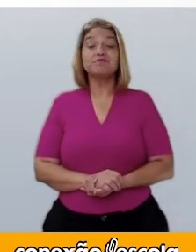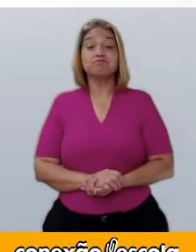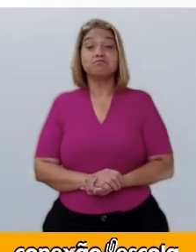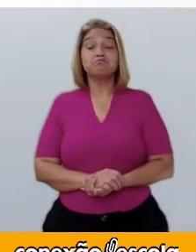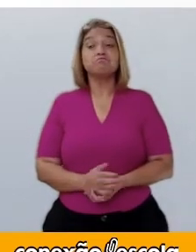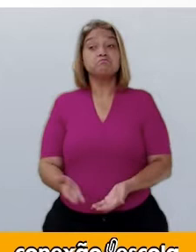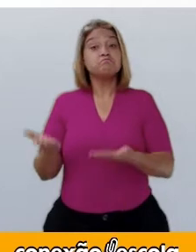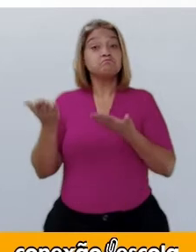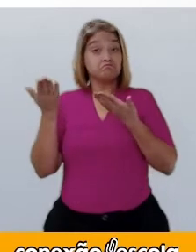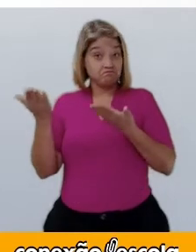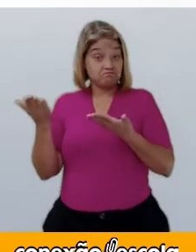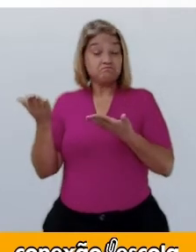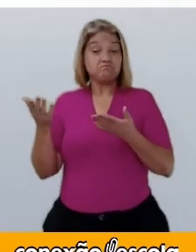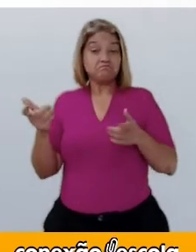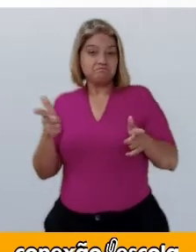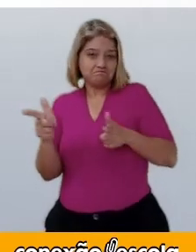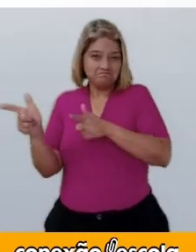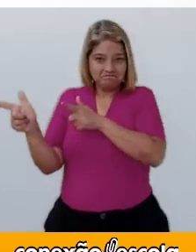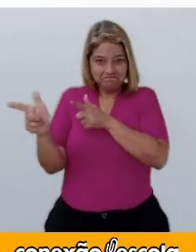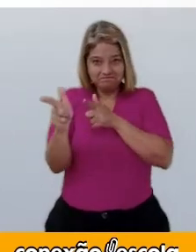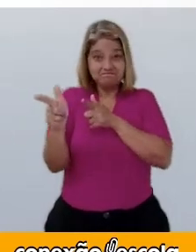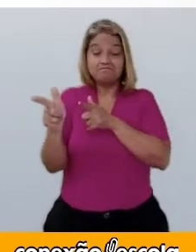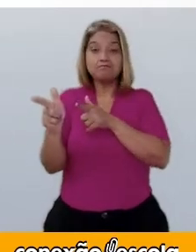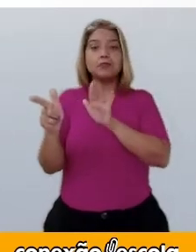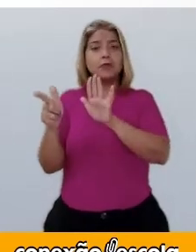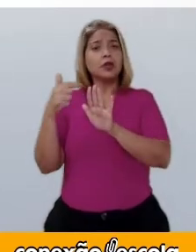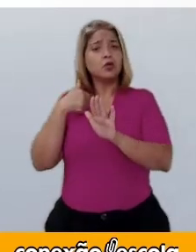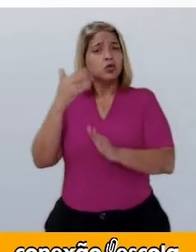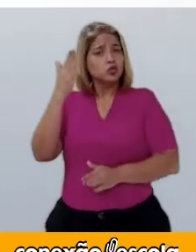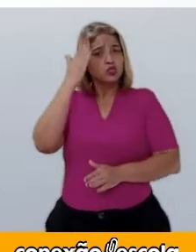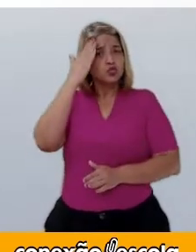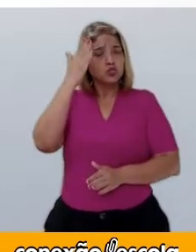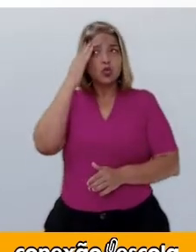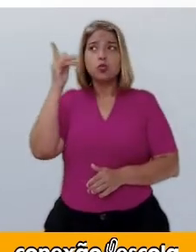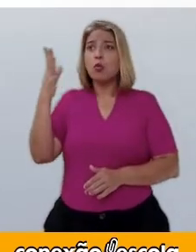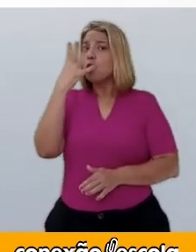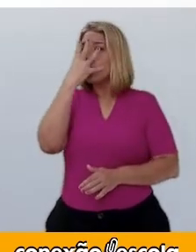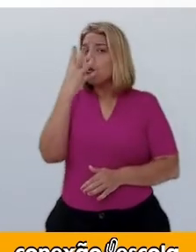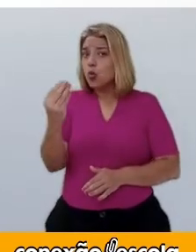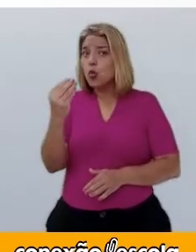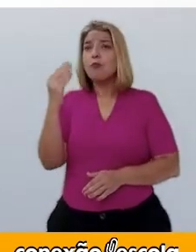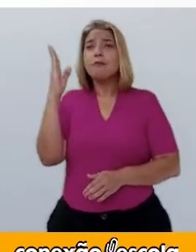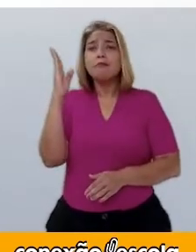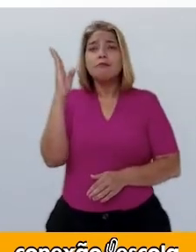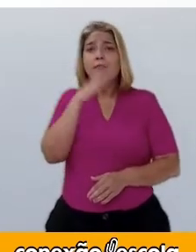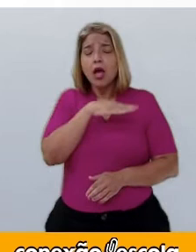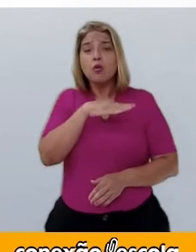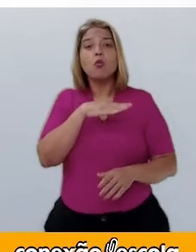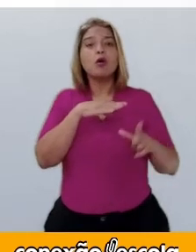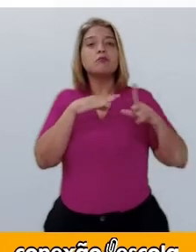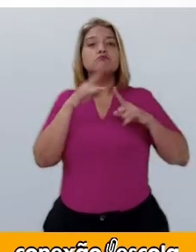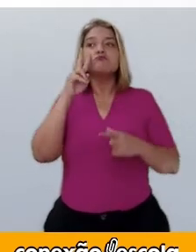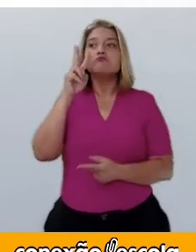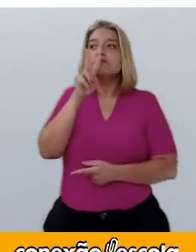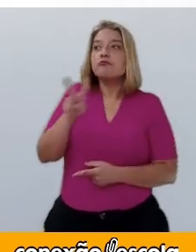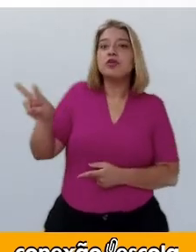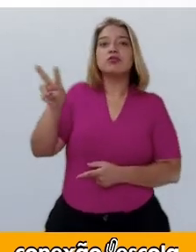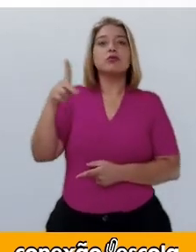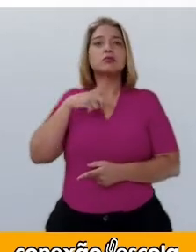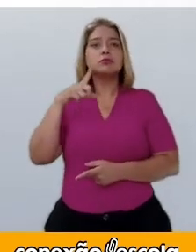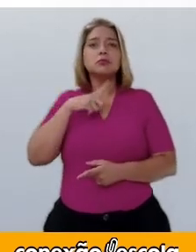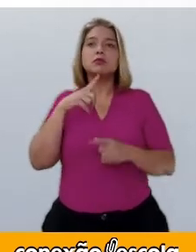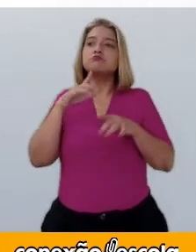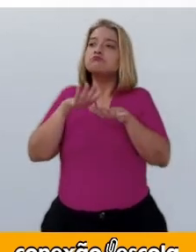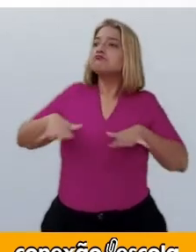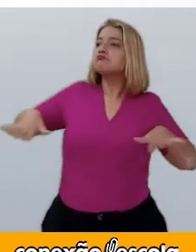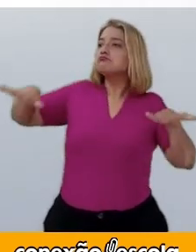Prezado caçador. Soube que um lobo mal foi visto em